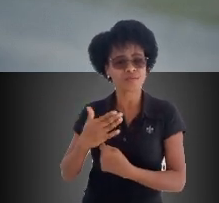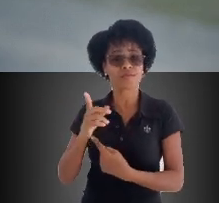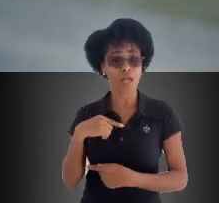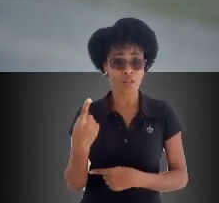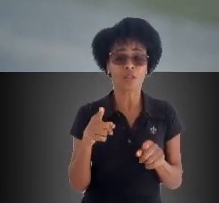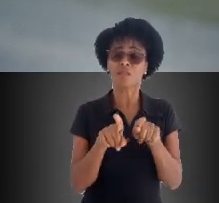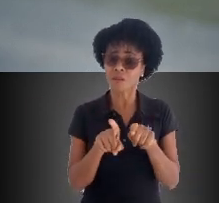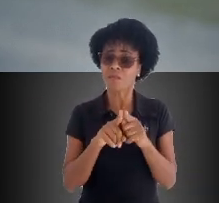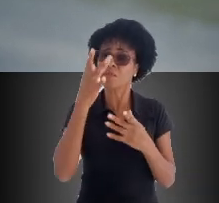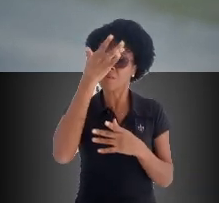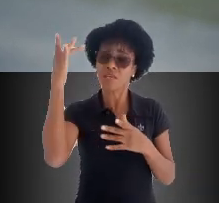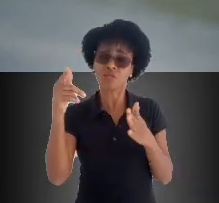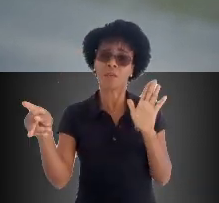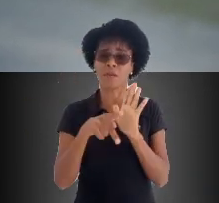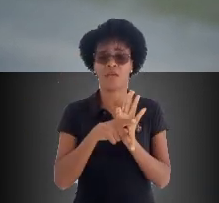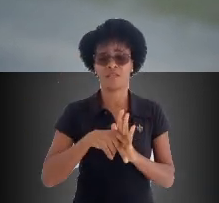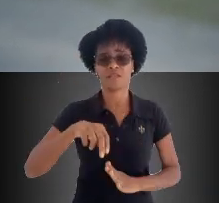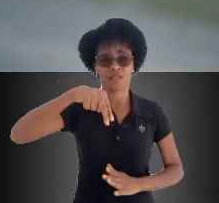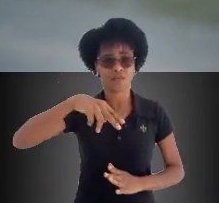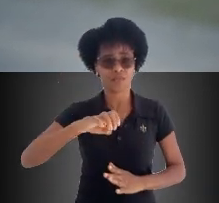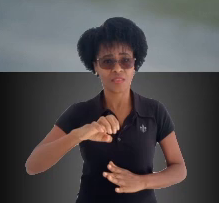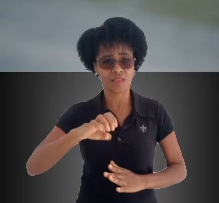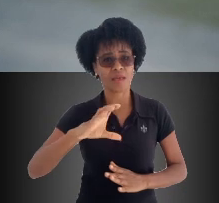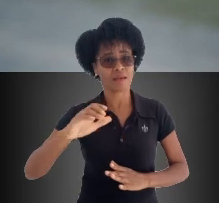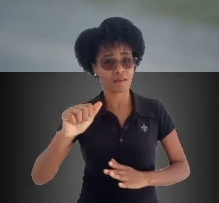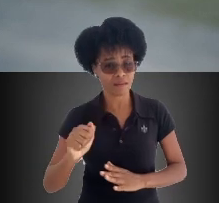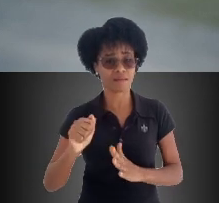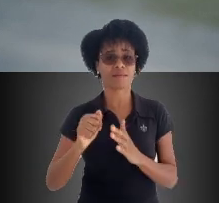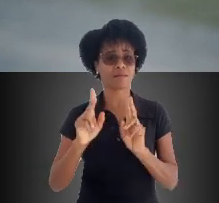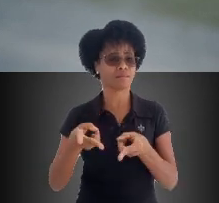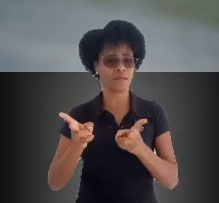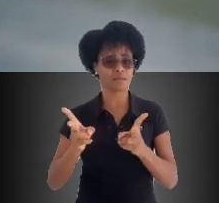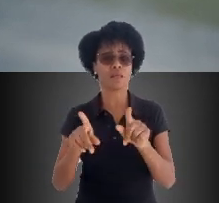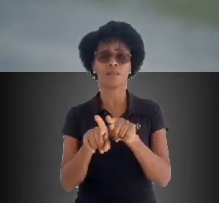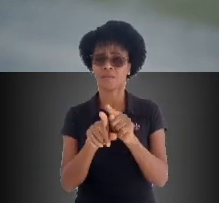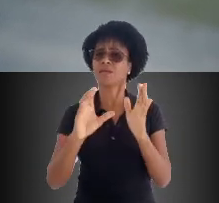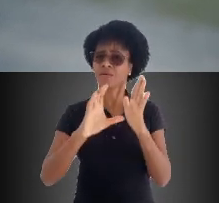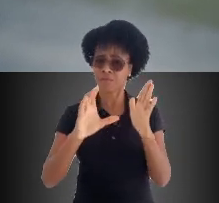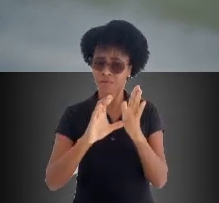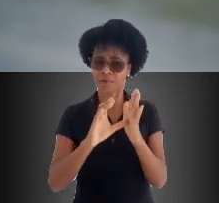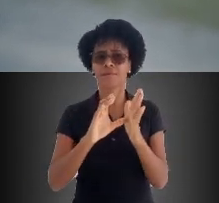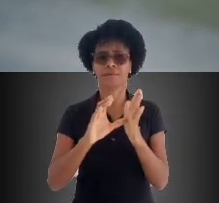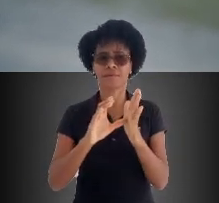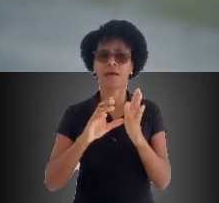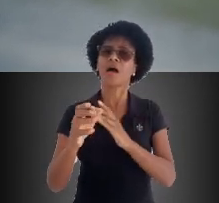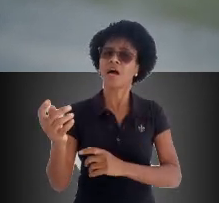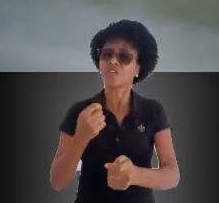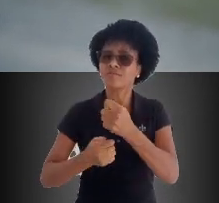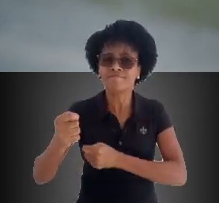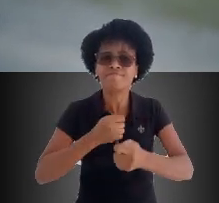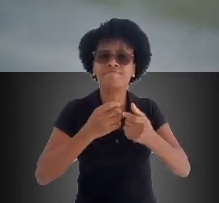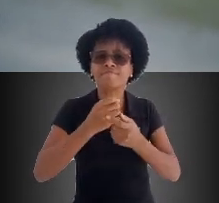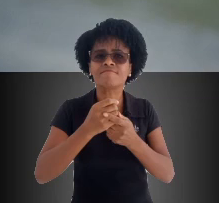aos integrantes do NECA que tiveram todos presentes, e a comunidade, a associação que